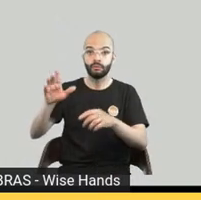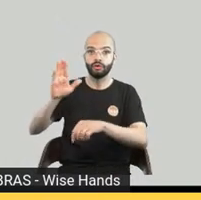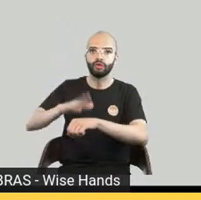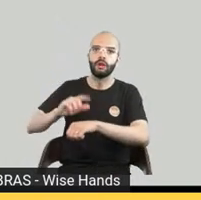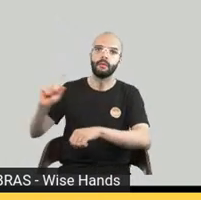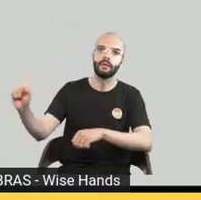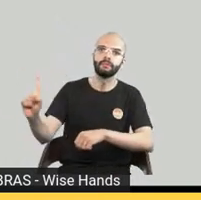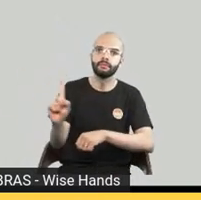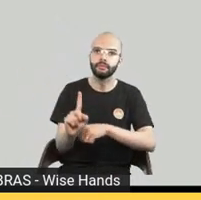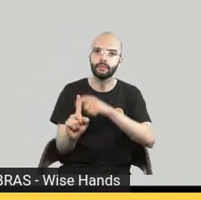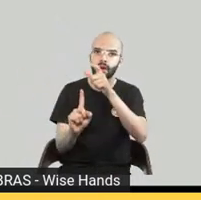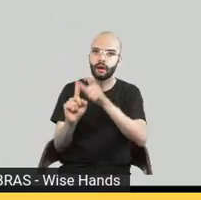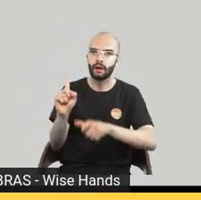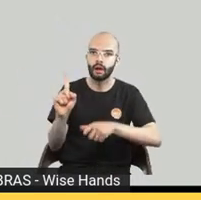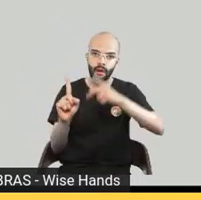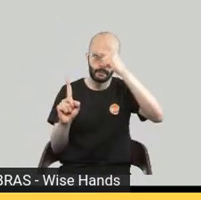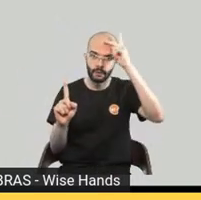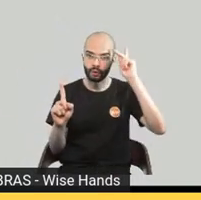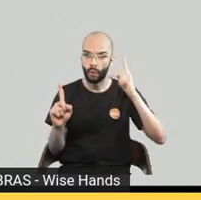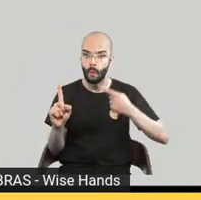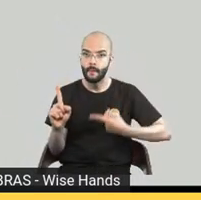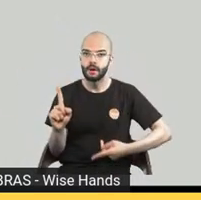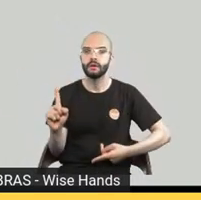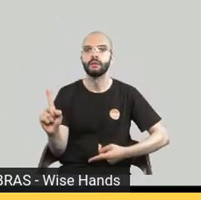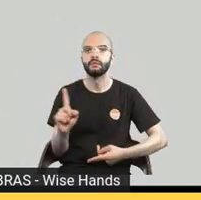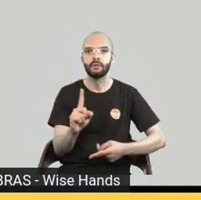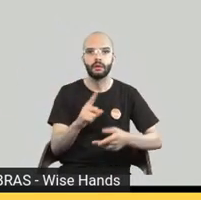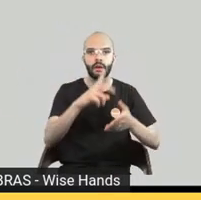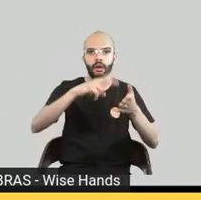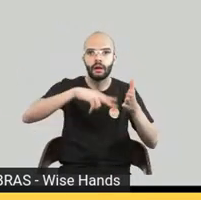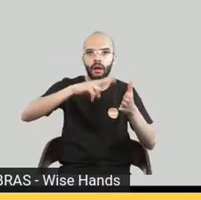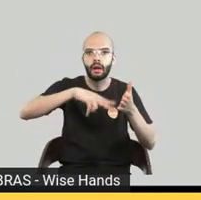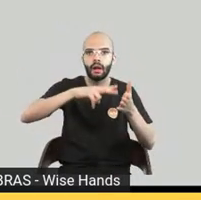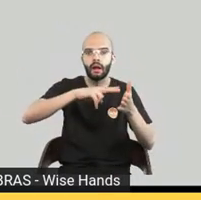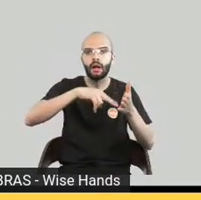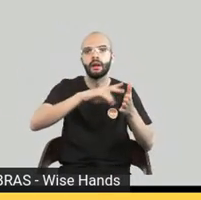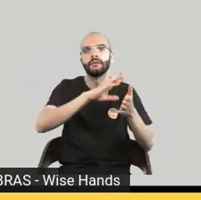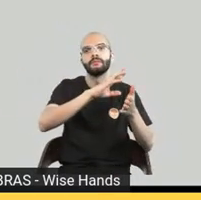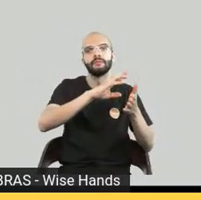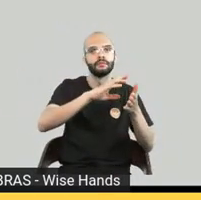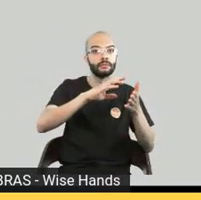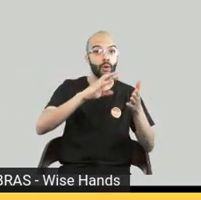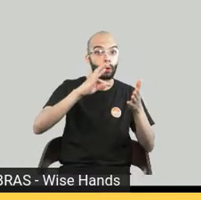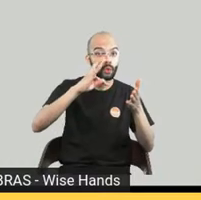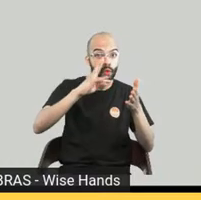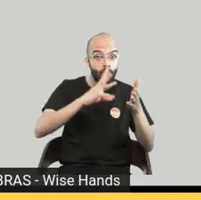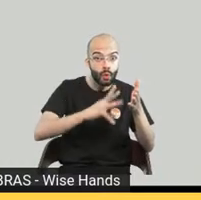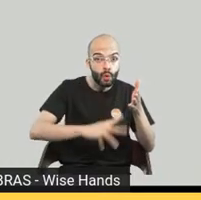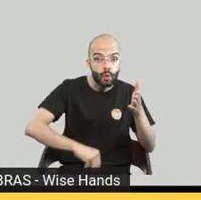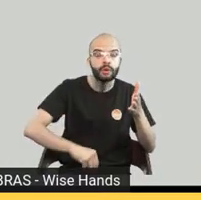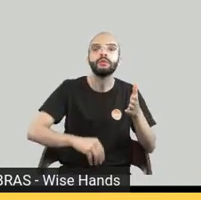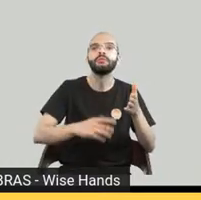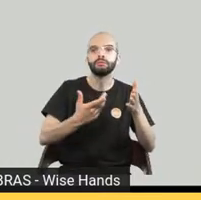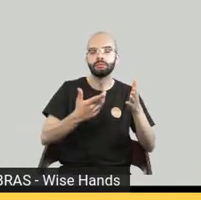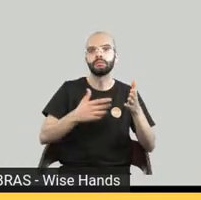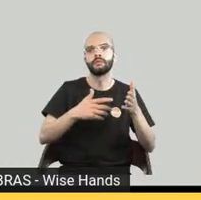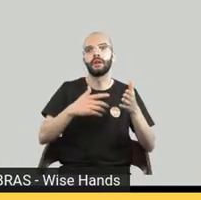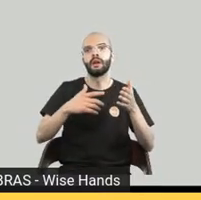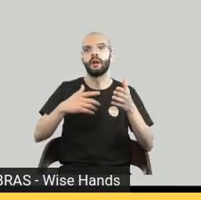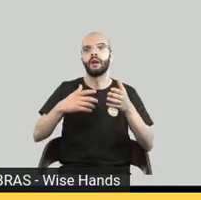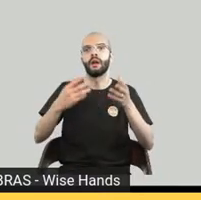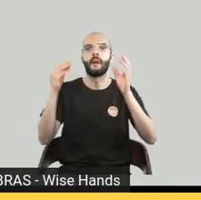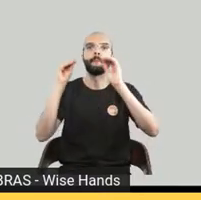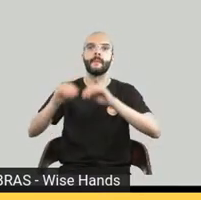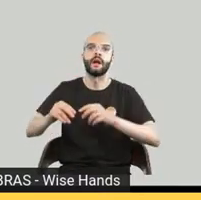humana é uma preferência a gente entende a gente entende o profissionalismo desses narradores